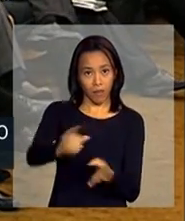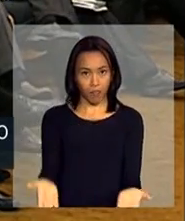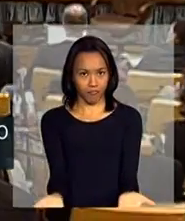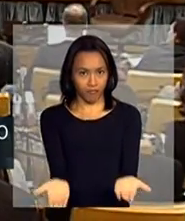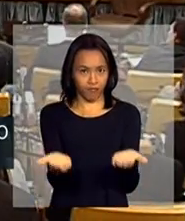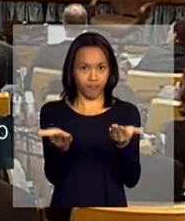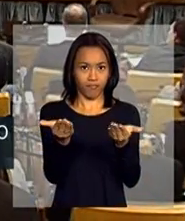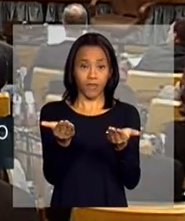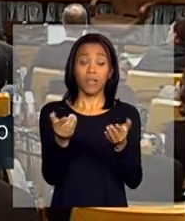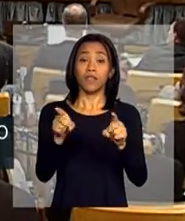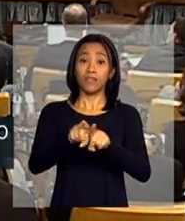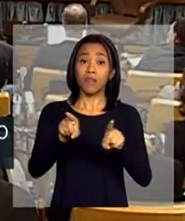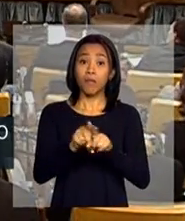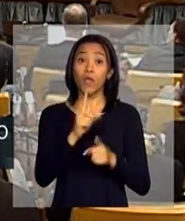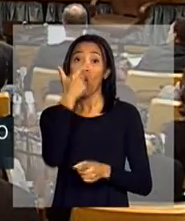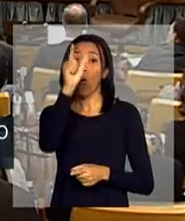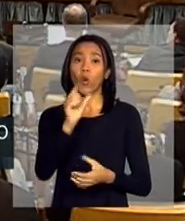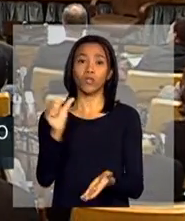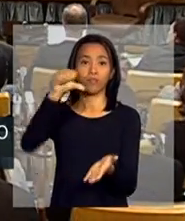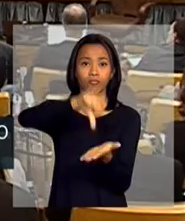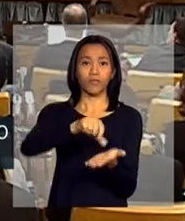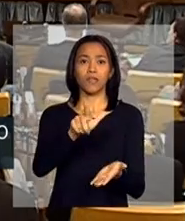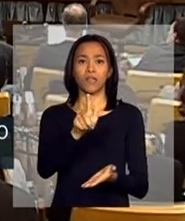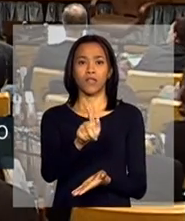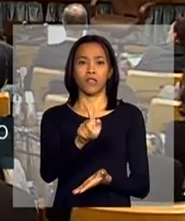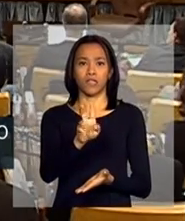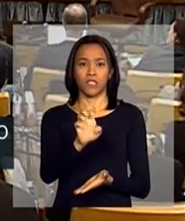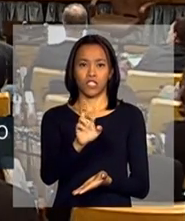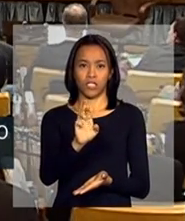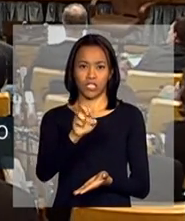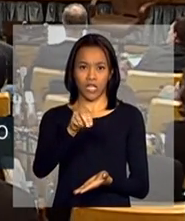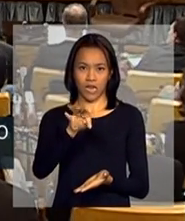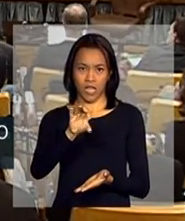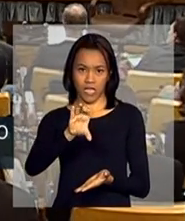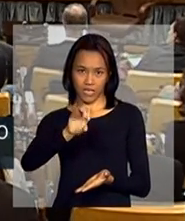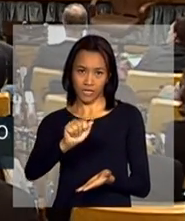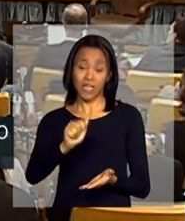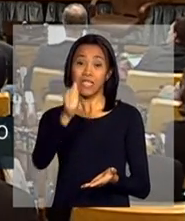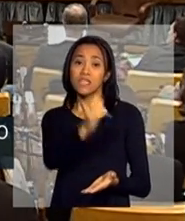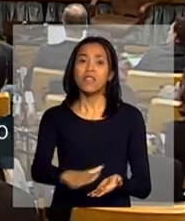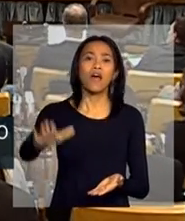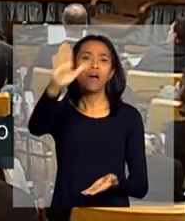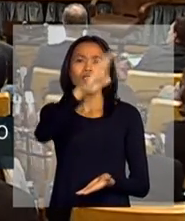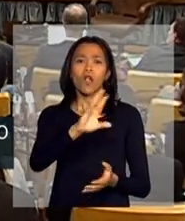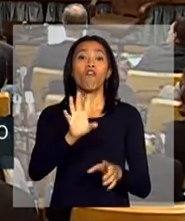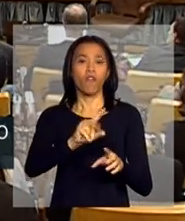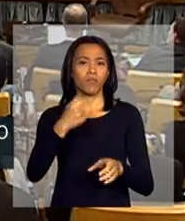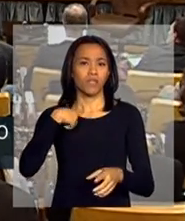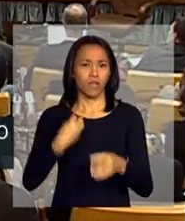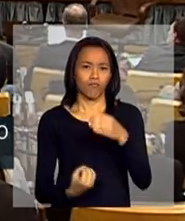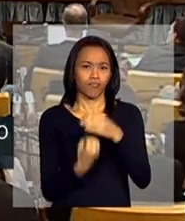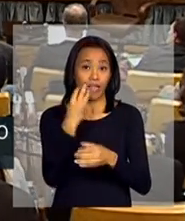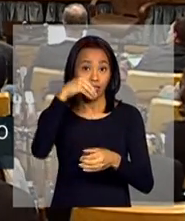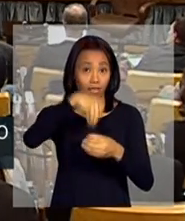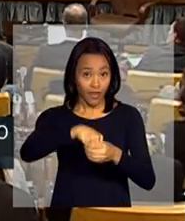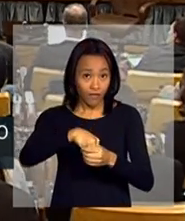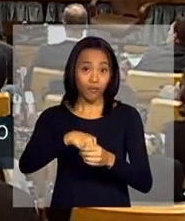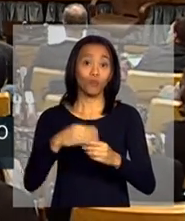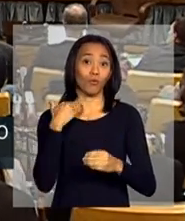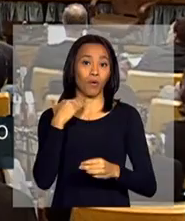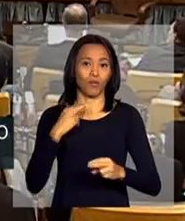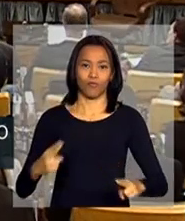E uma gerência nacional exclusiva para a classe média. Ou seja, nós vamos ter uma área na Caixa criada